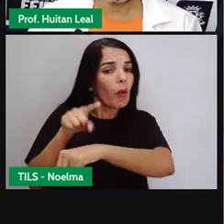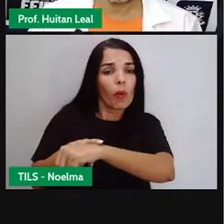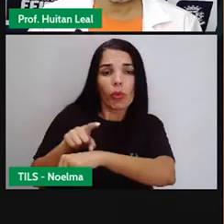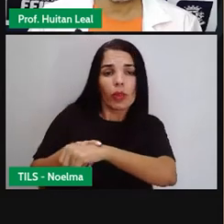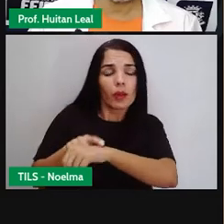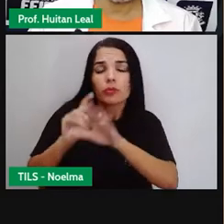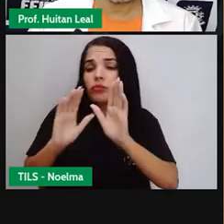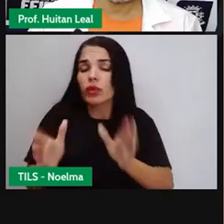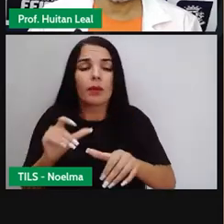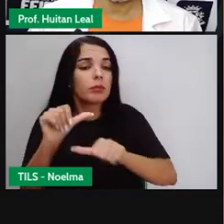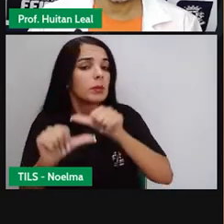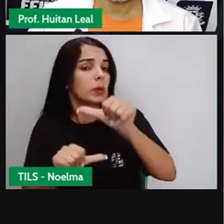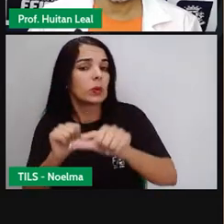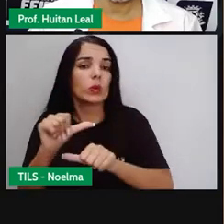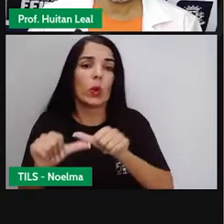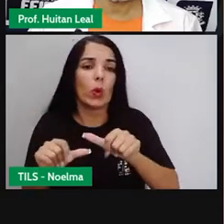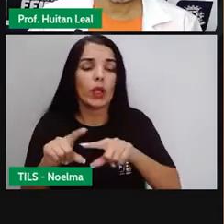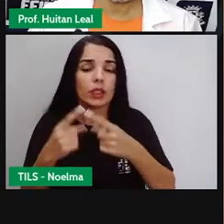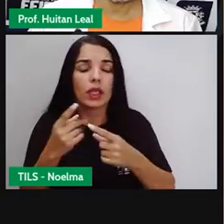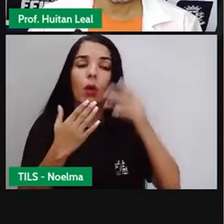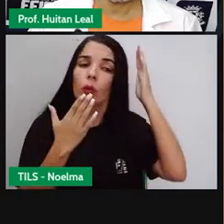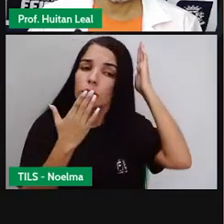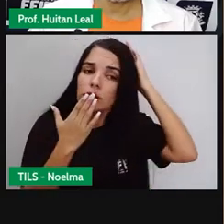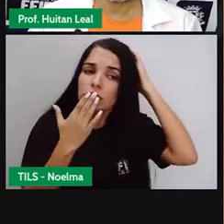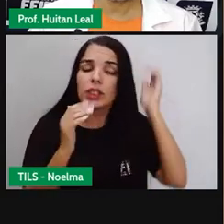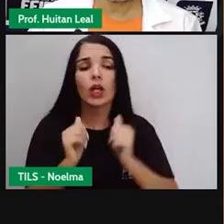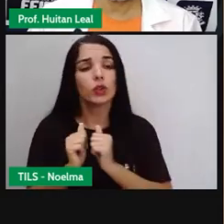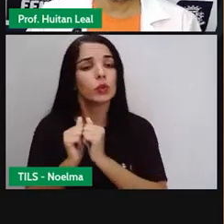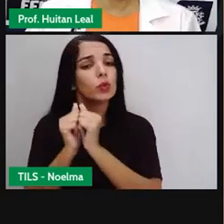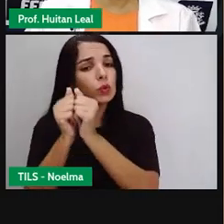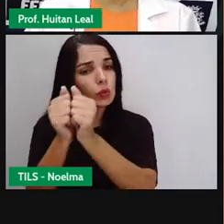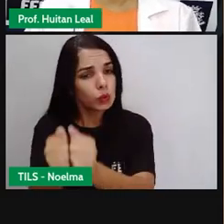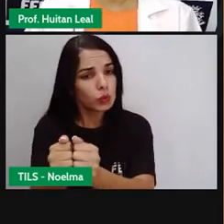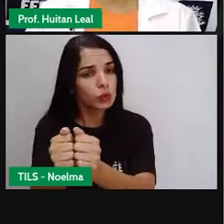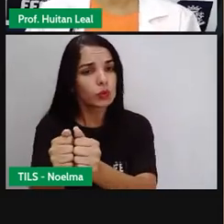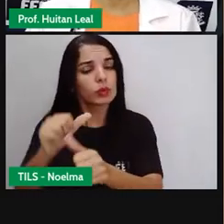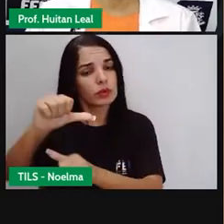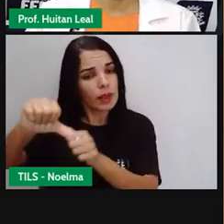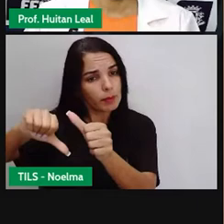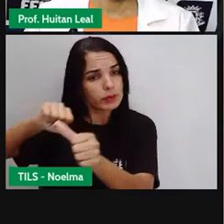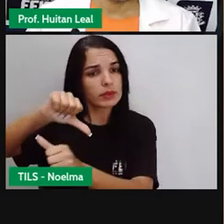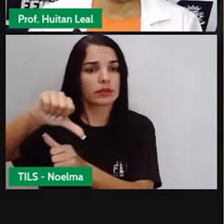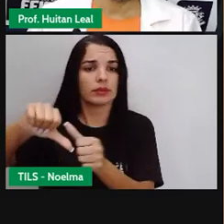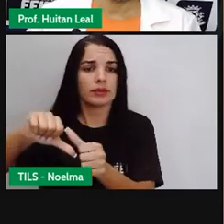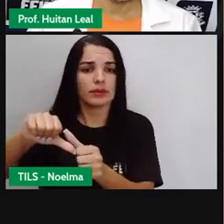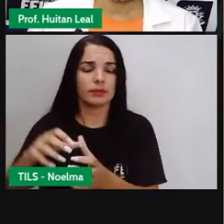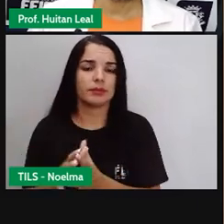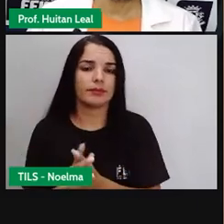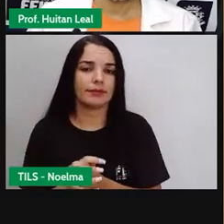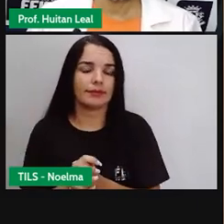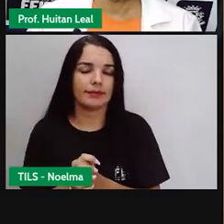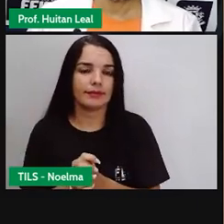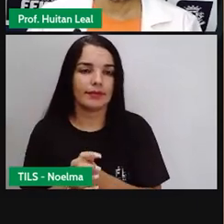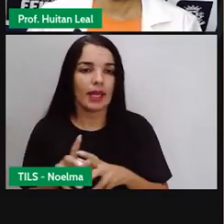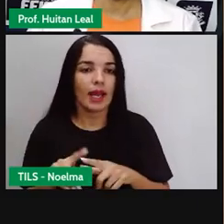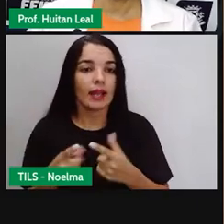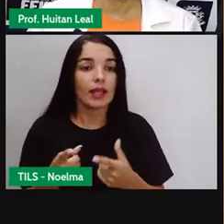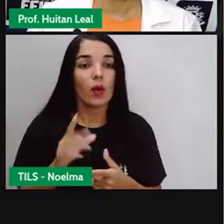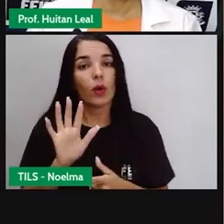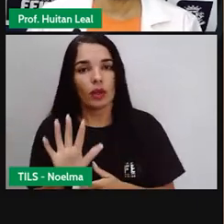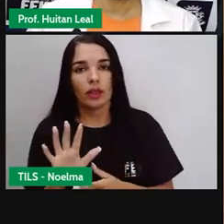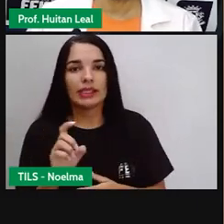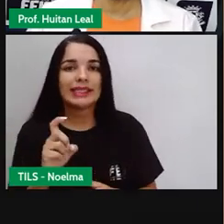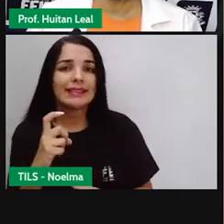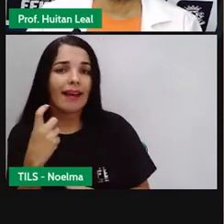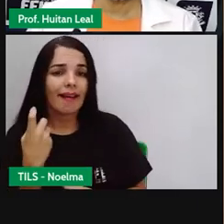mudaram muito. E os indígenas também estão começando a acompanhar essa mudança, não é? Então, será que